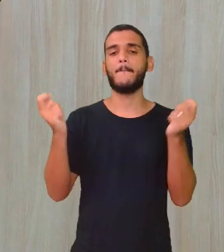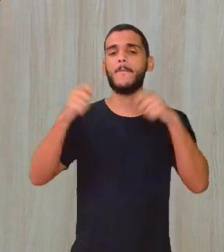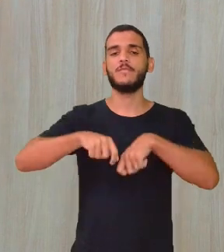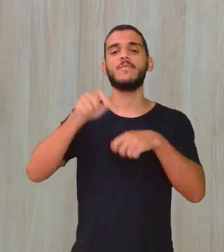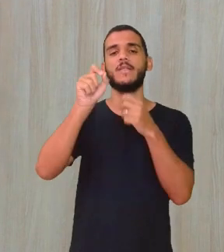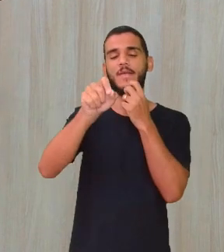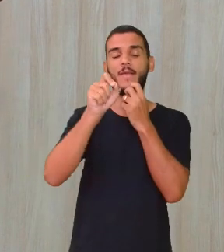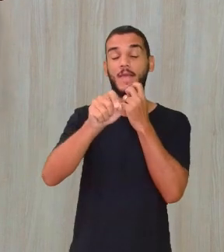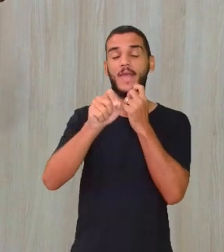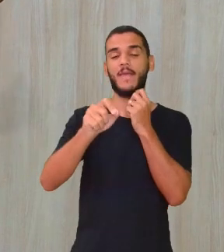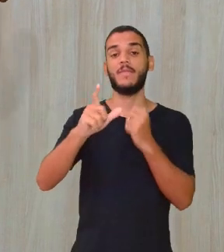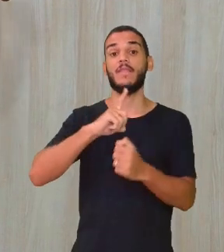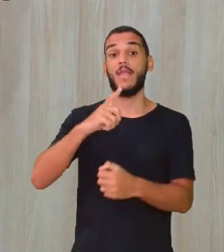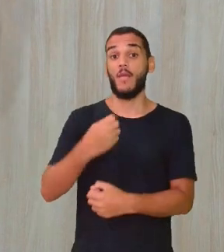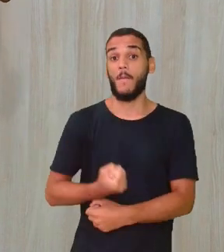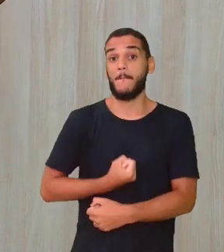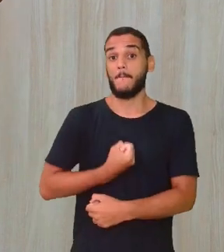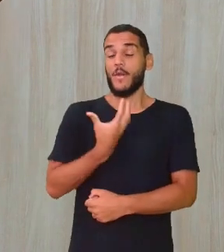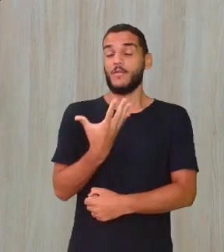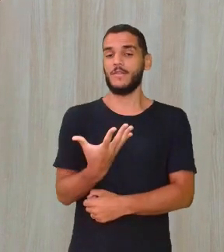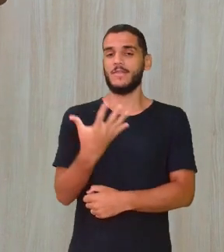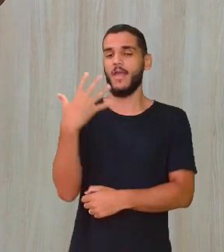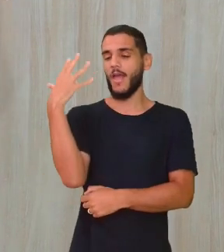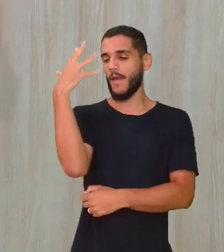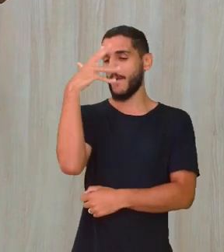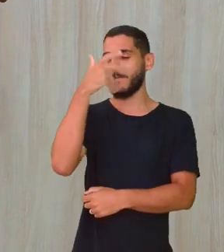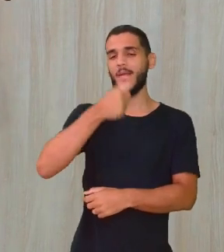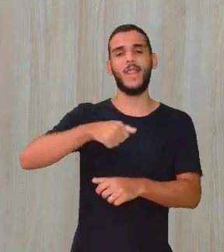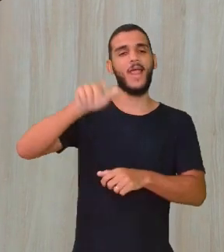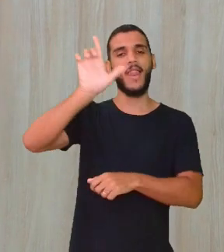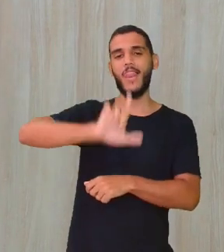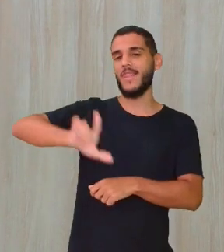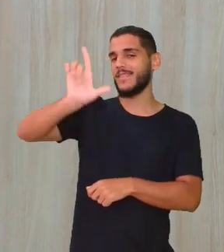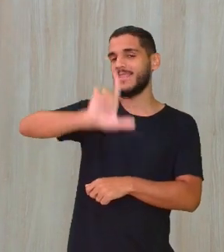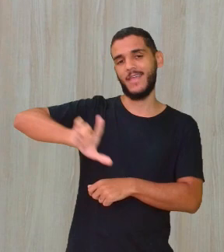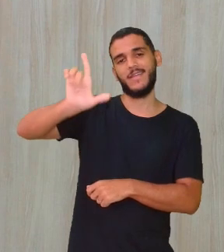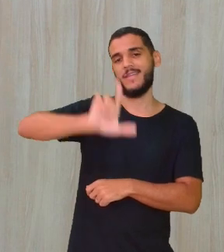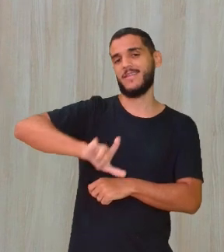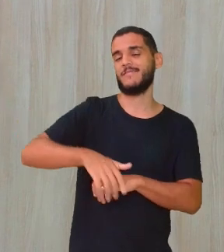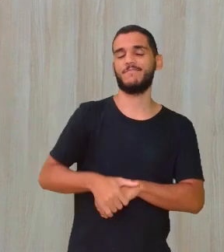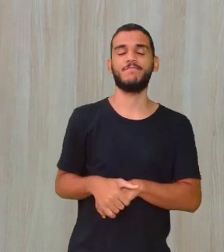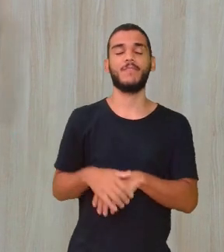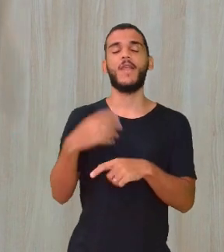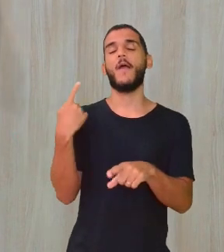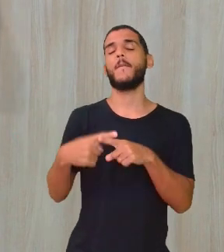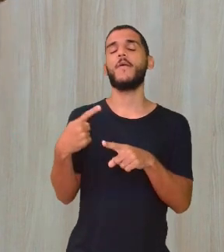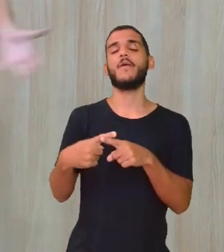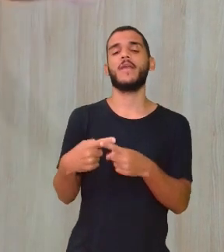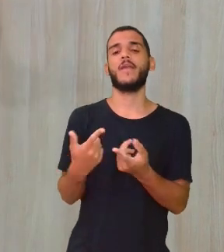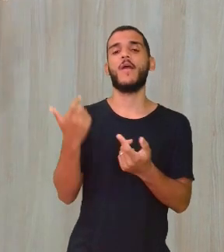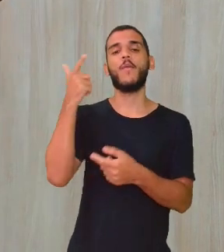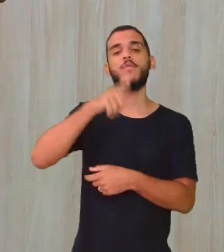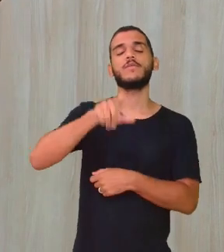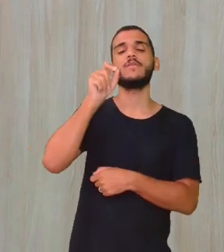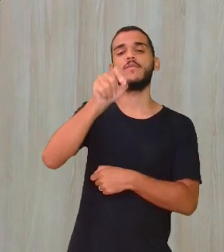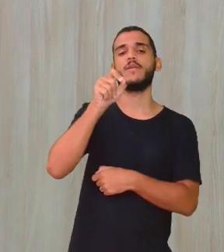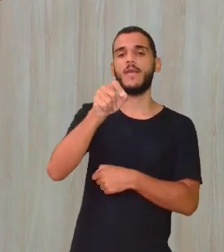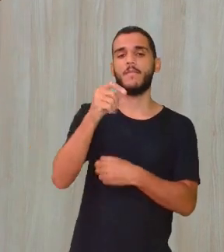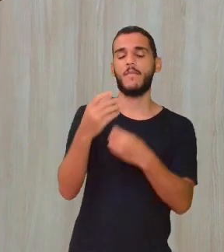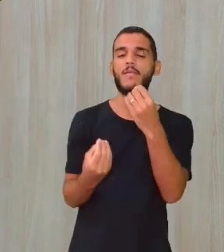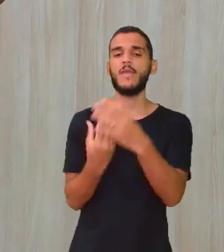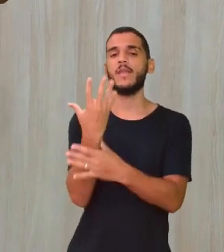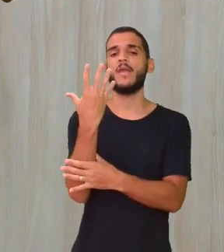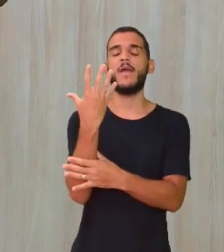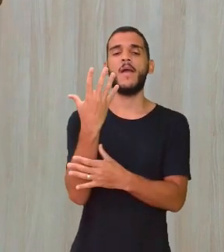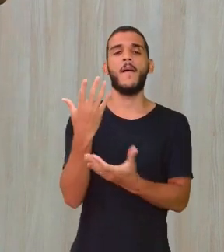aqui há uma produção de uma beleza lírica inegável. Porque ele consegue construir, sim,